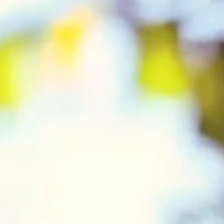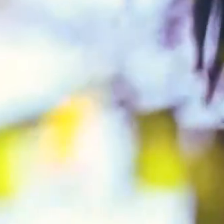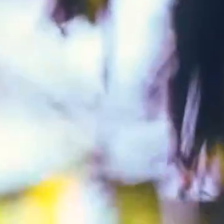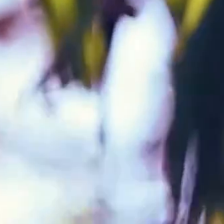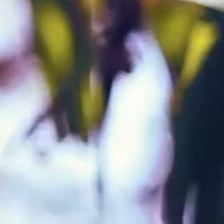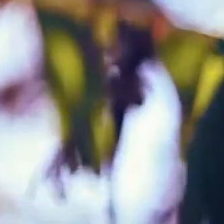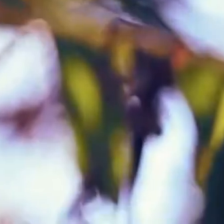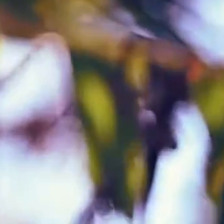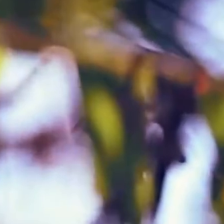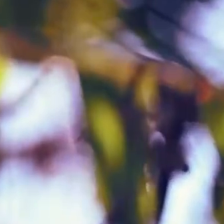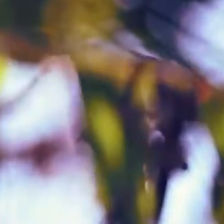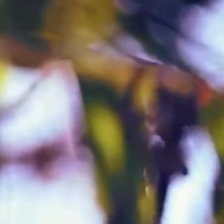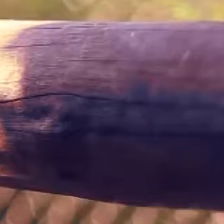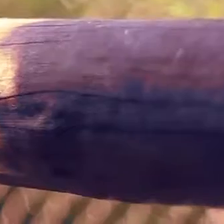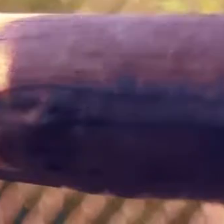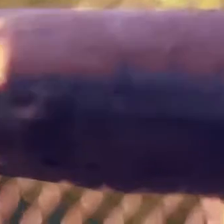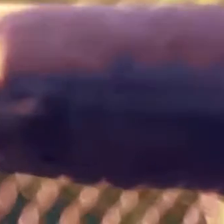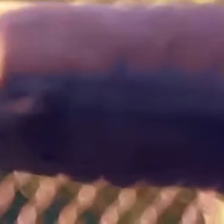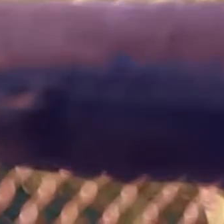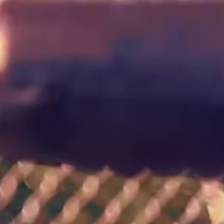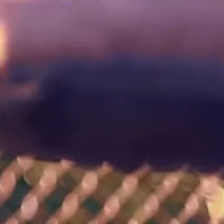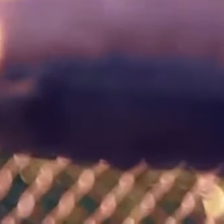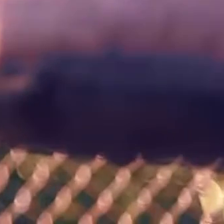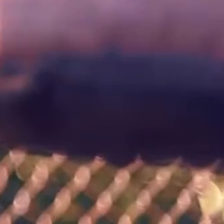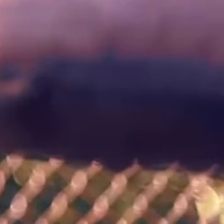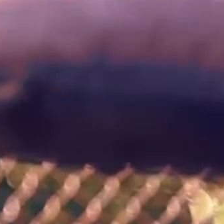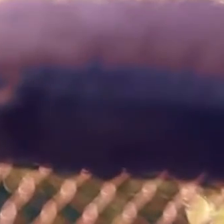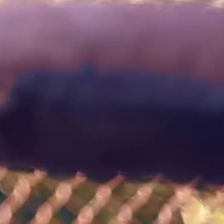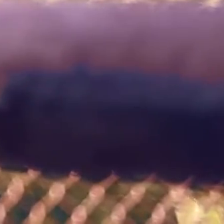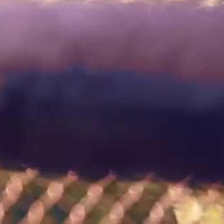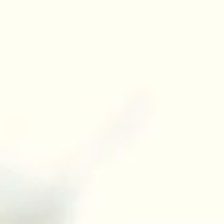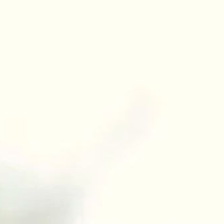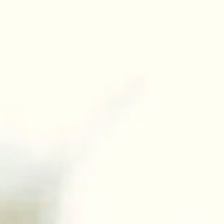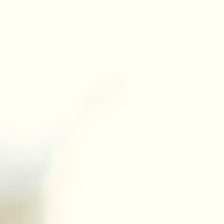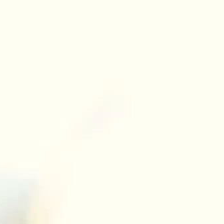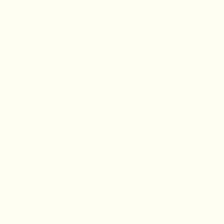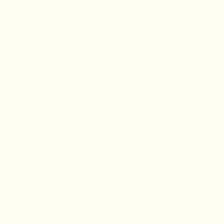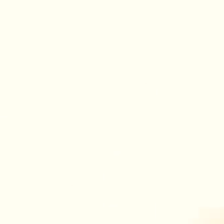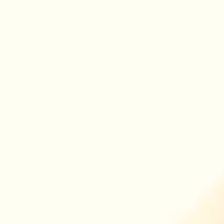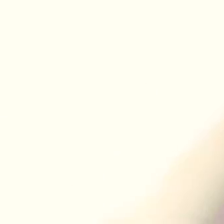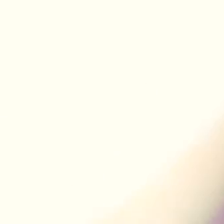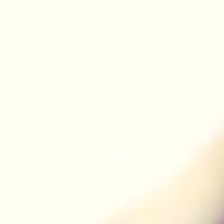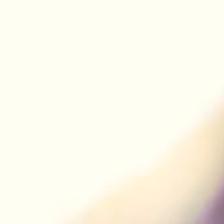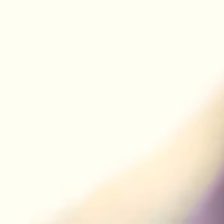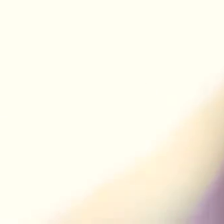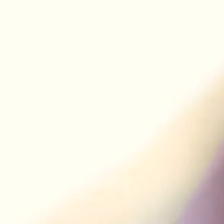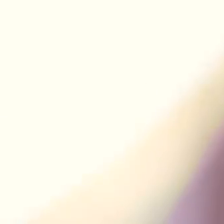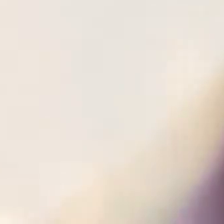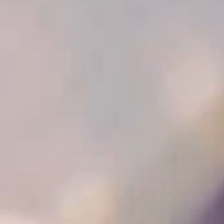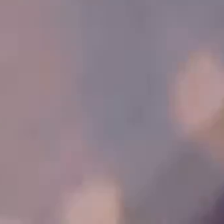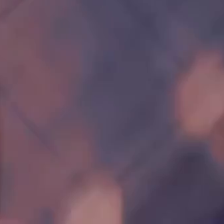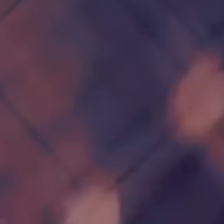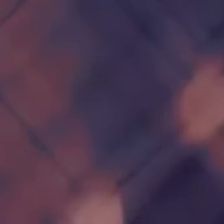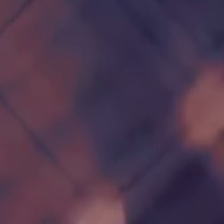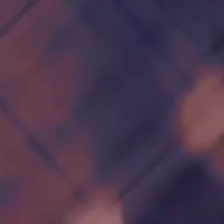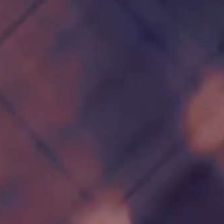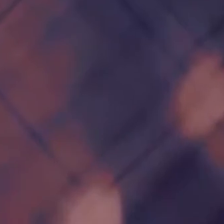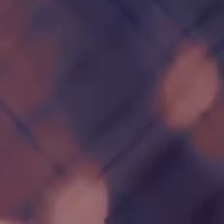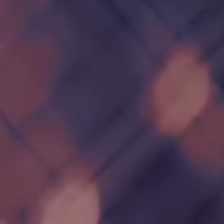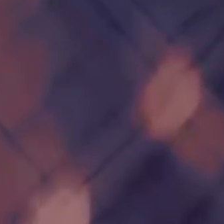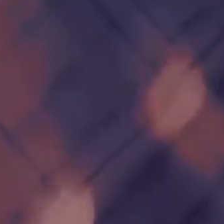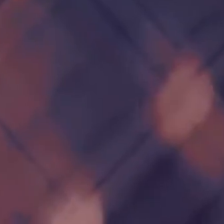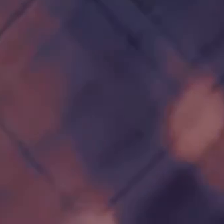que lhes asseguram uma vida tanto quanto possível, próxima a que teriam se não tivessem sido retirados de seu ambiente natural.